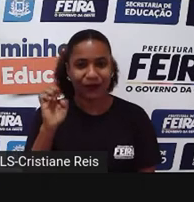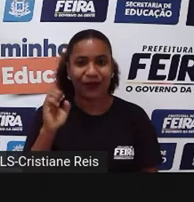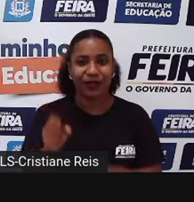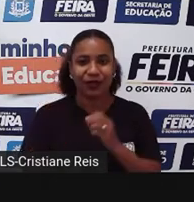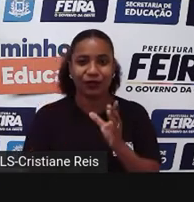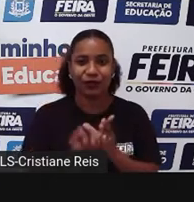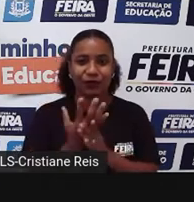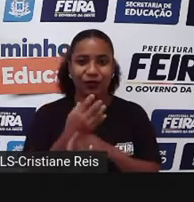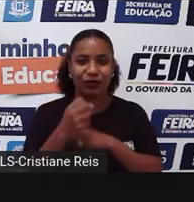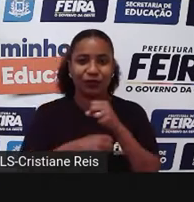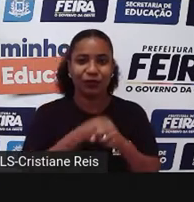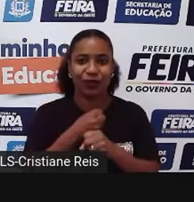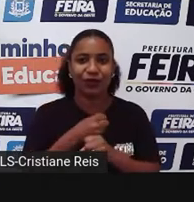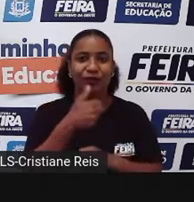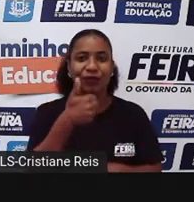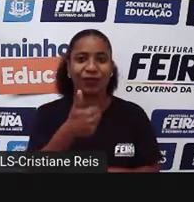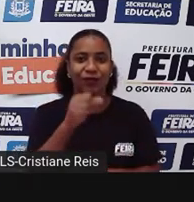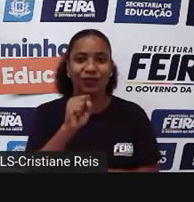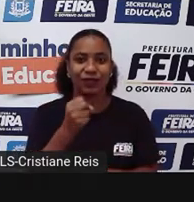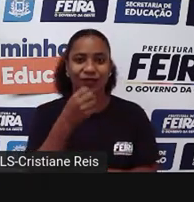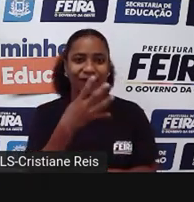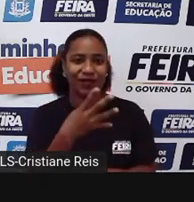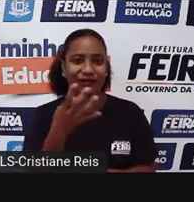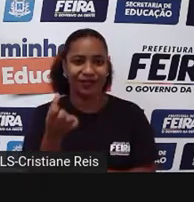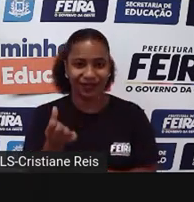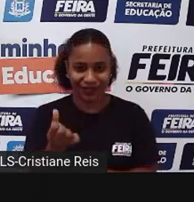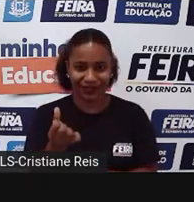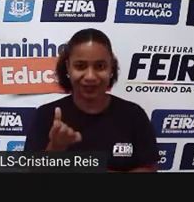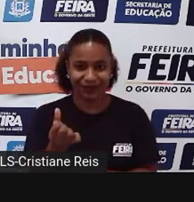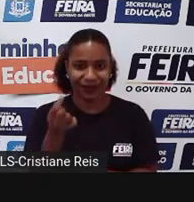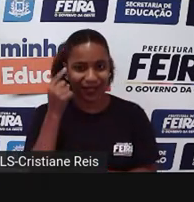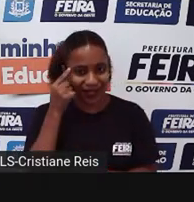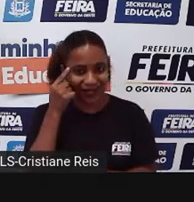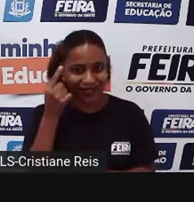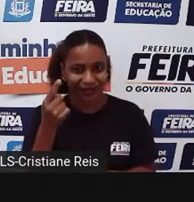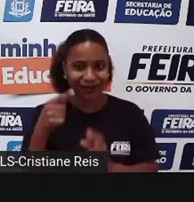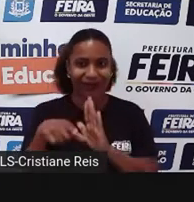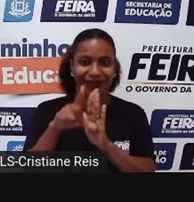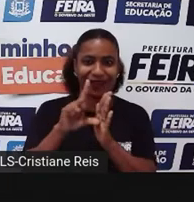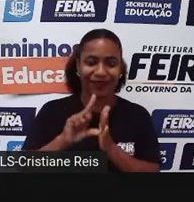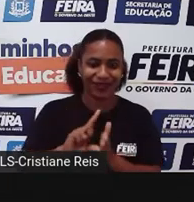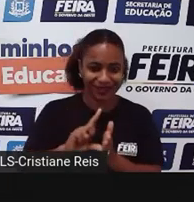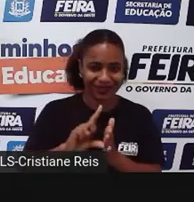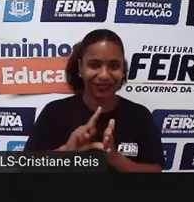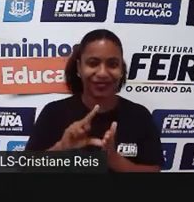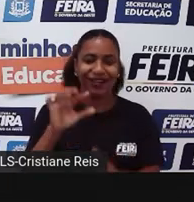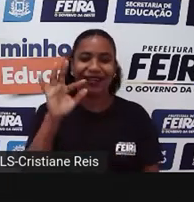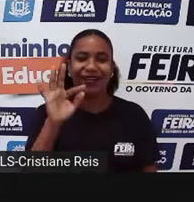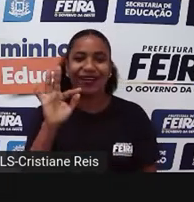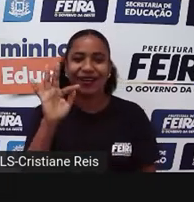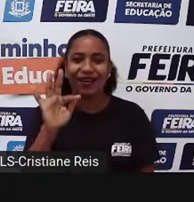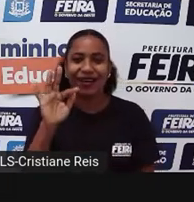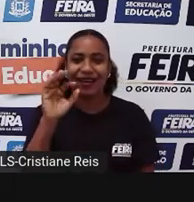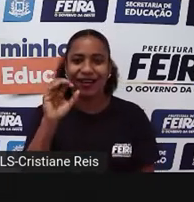E, inicialmente, ela significava, era folclore, que significa saber,